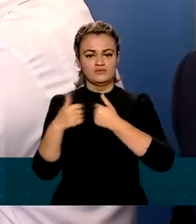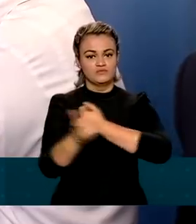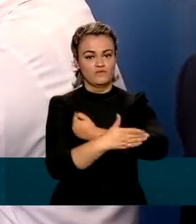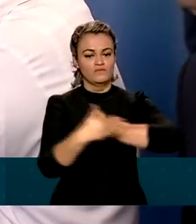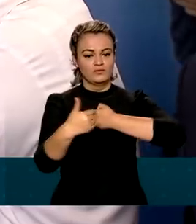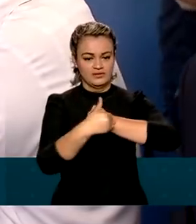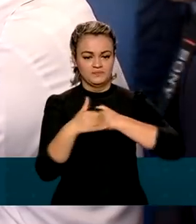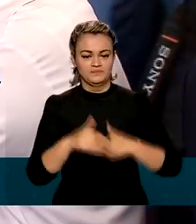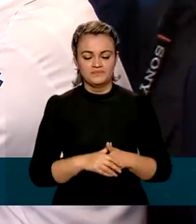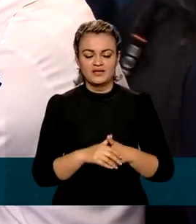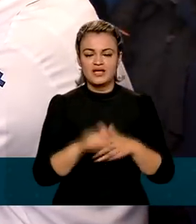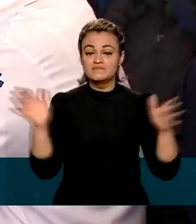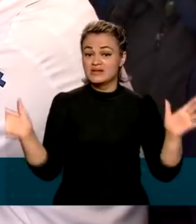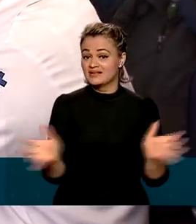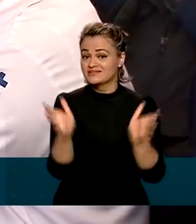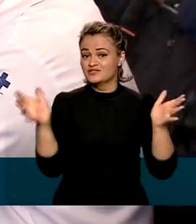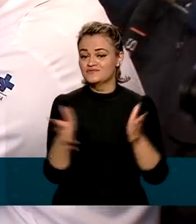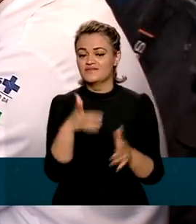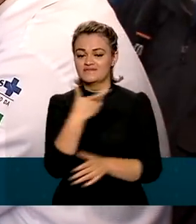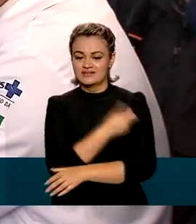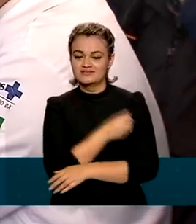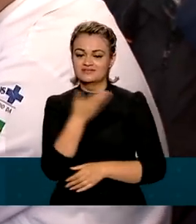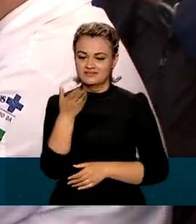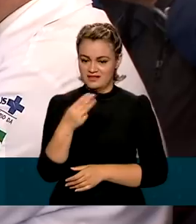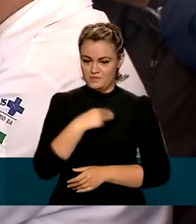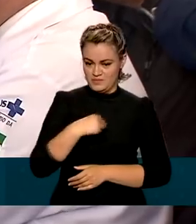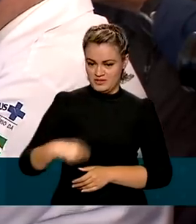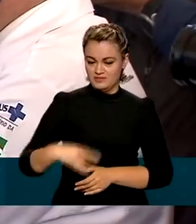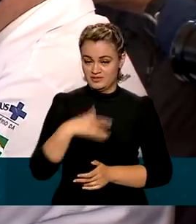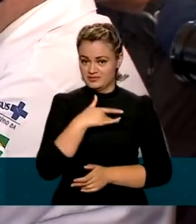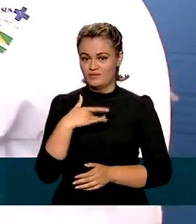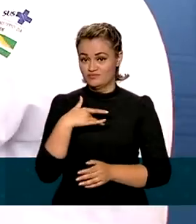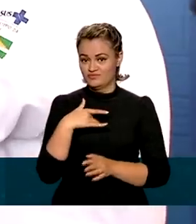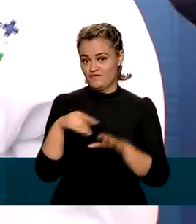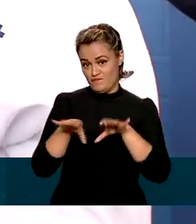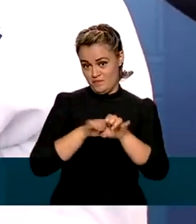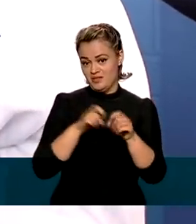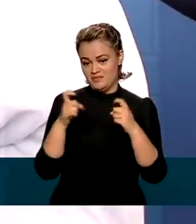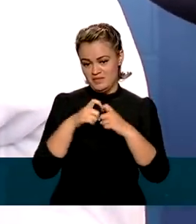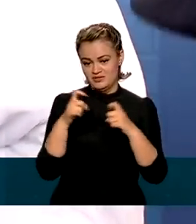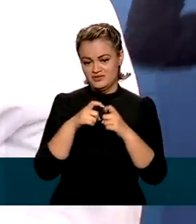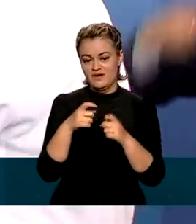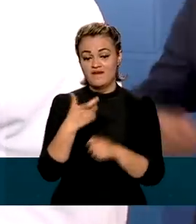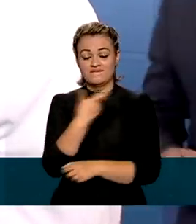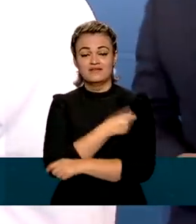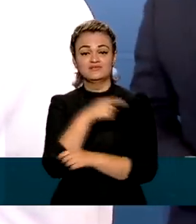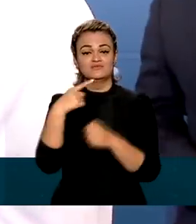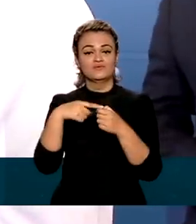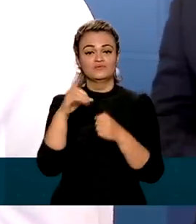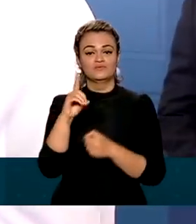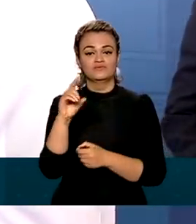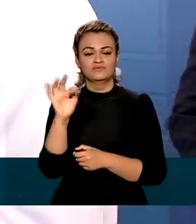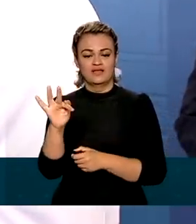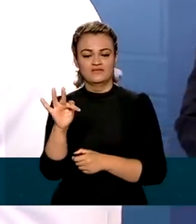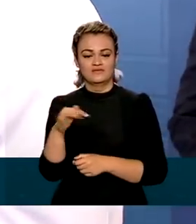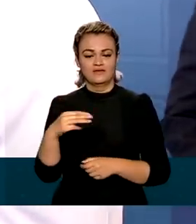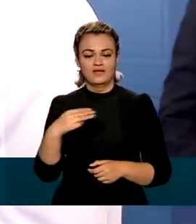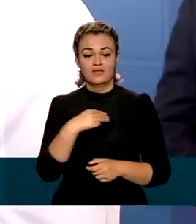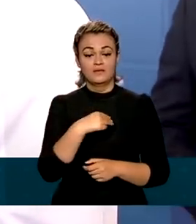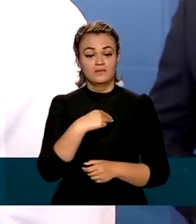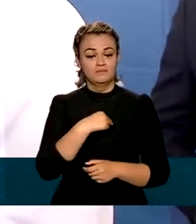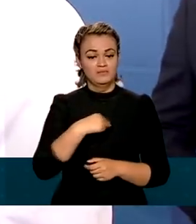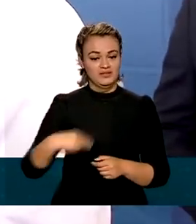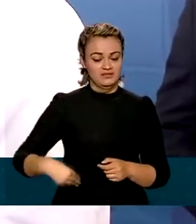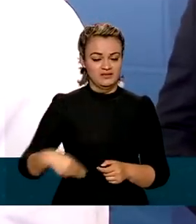E para incentivar a vacinação, Marcelo Queiroga, que é médico, vacinou no Distrito Federal os ministros da Casa